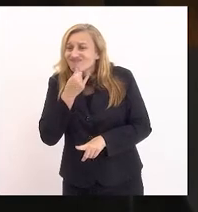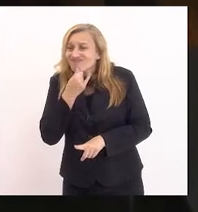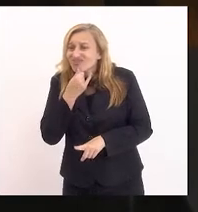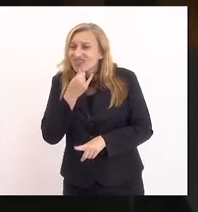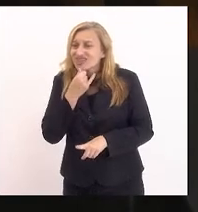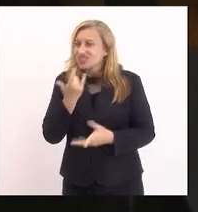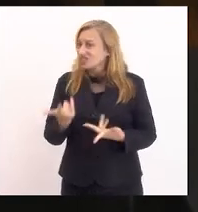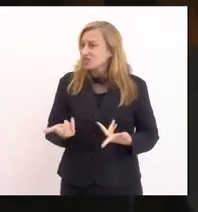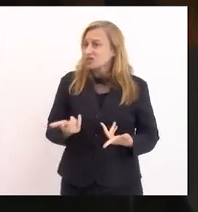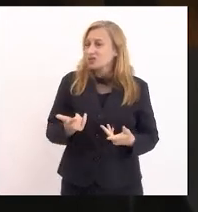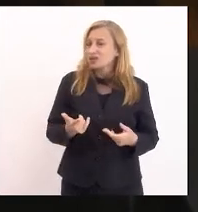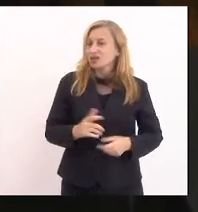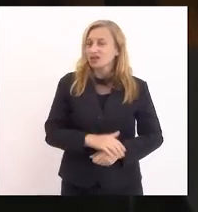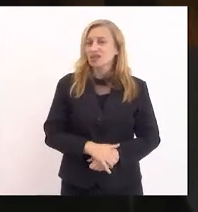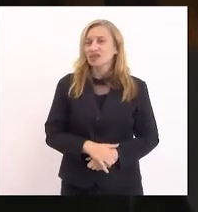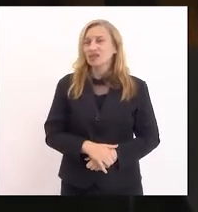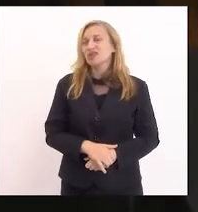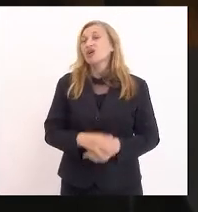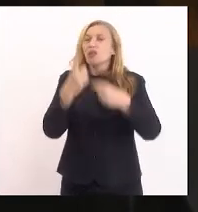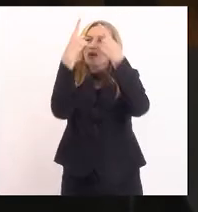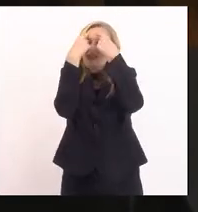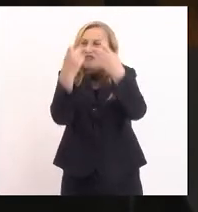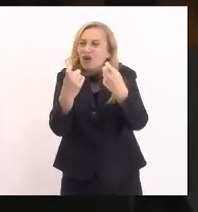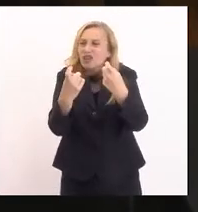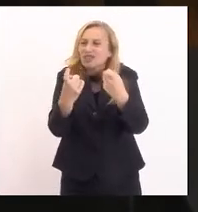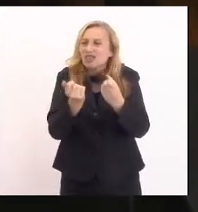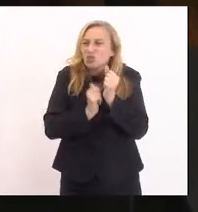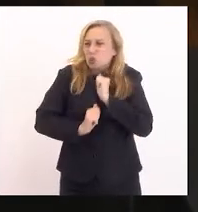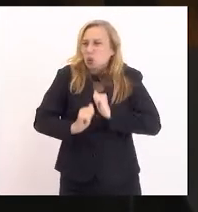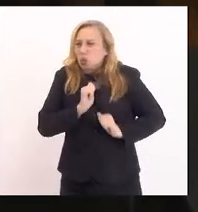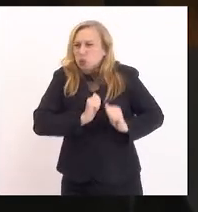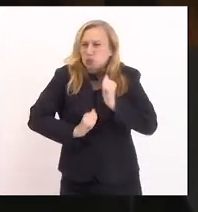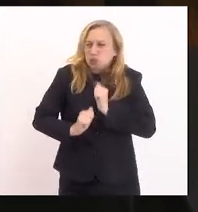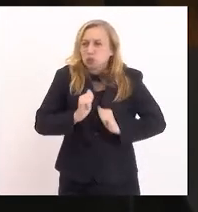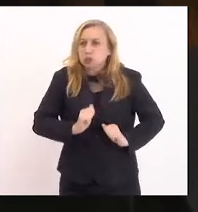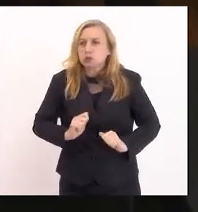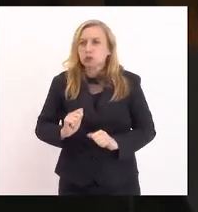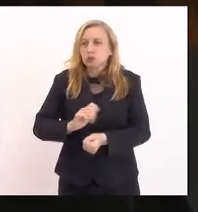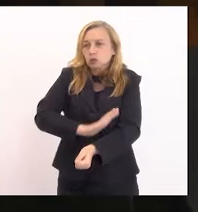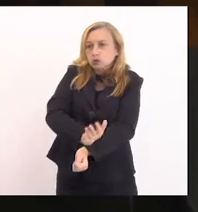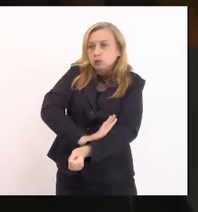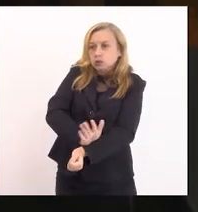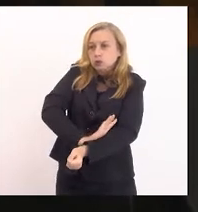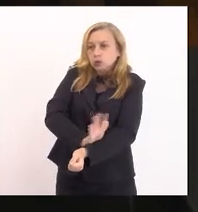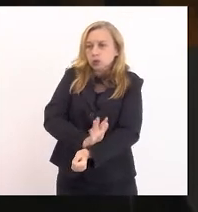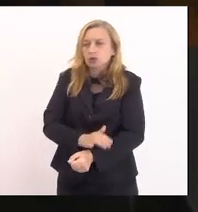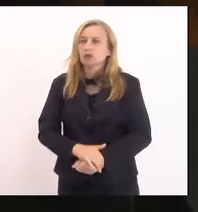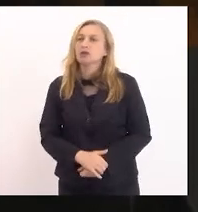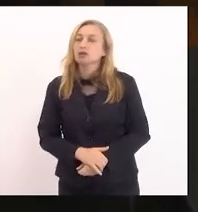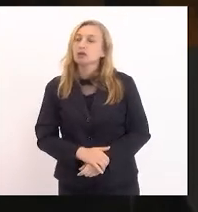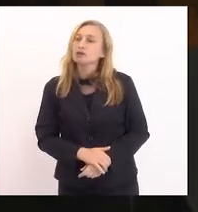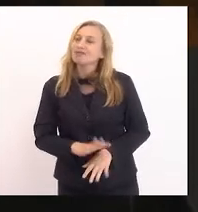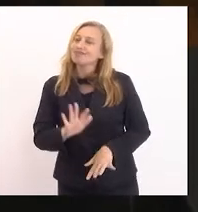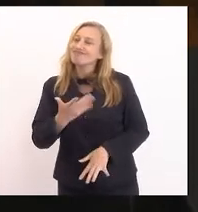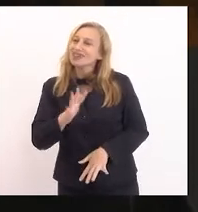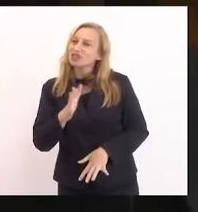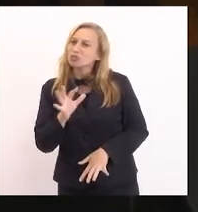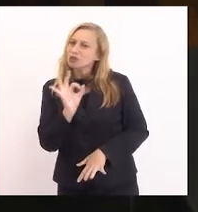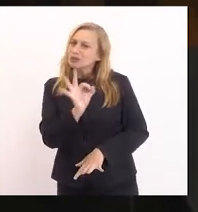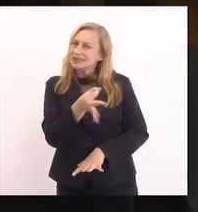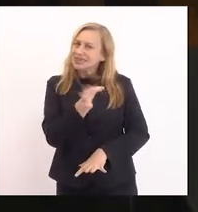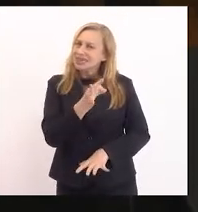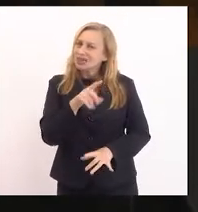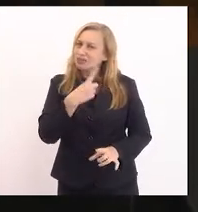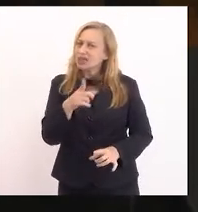bate de frente com essa violência, com esse ódio, com esse racismo, mais ou menos, claramente,